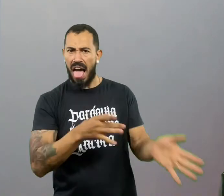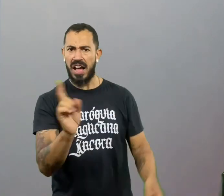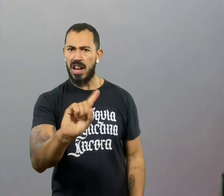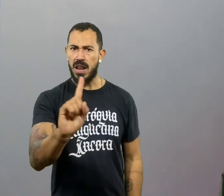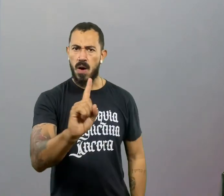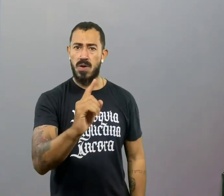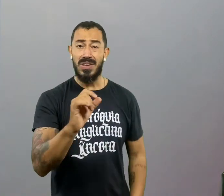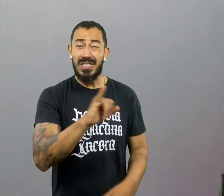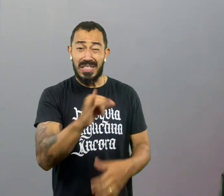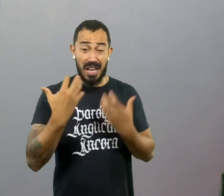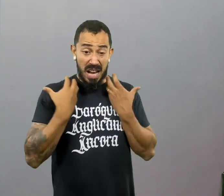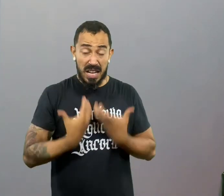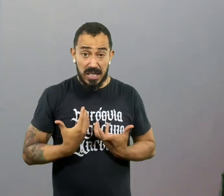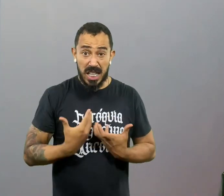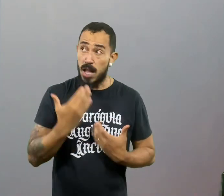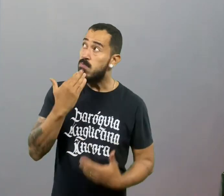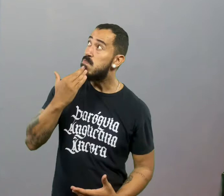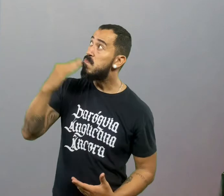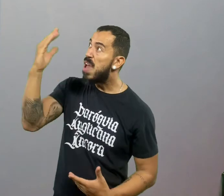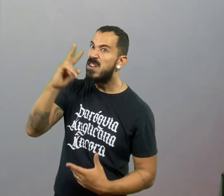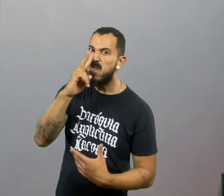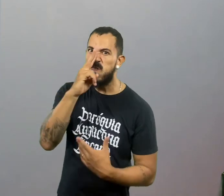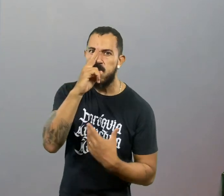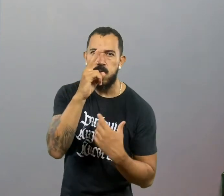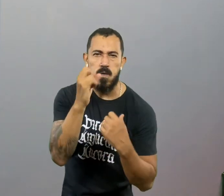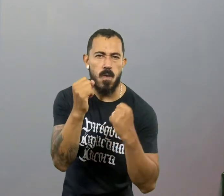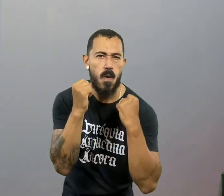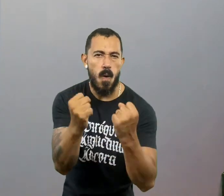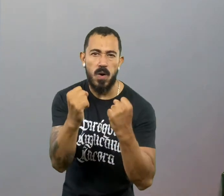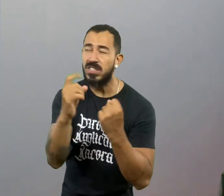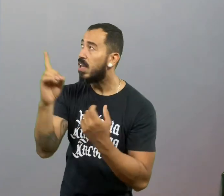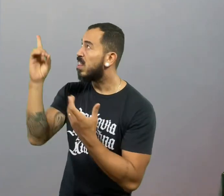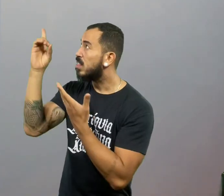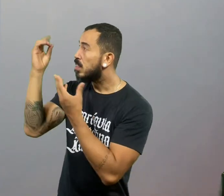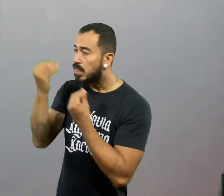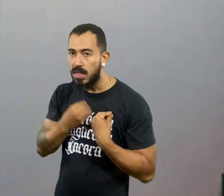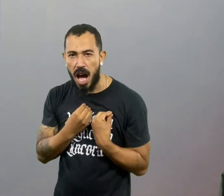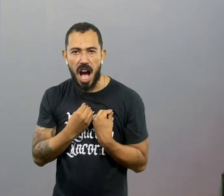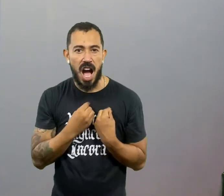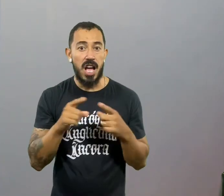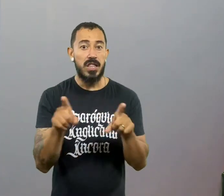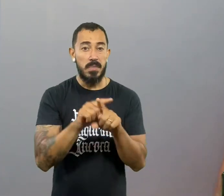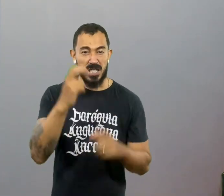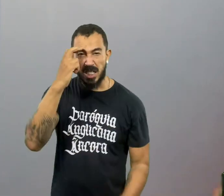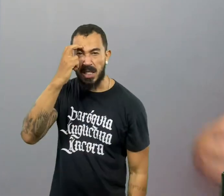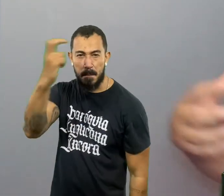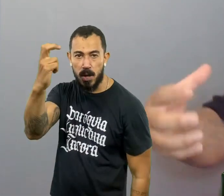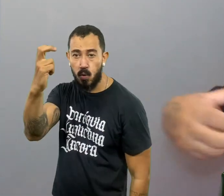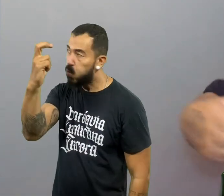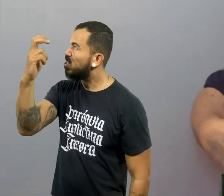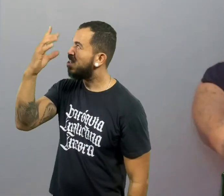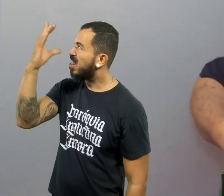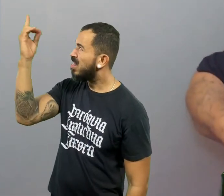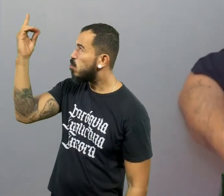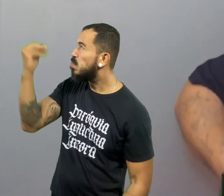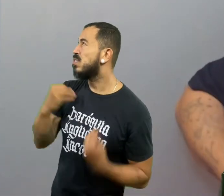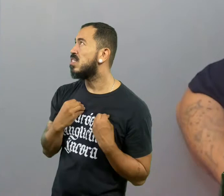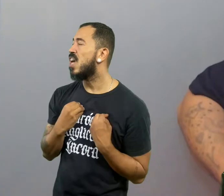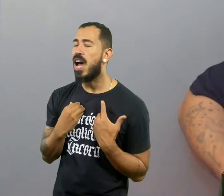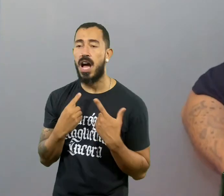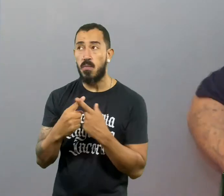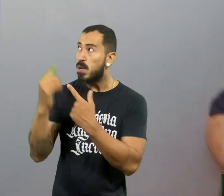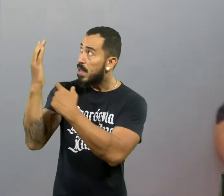cansado, peça força a Deus. Peça mais sabedoria a Deus. Sabe? Peça que o Senhor envie pessoas para te ajudarem a